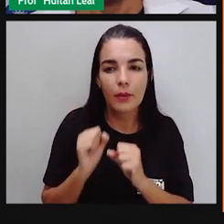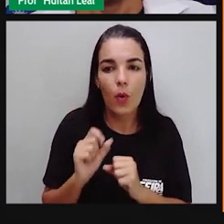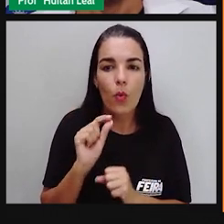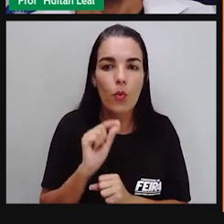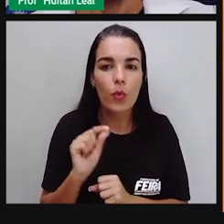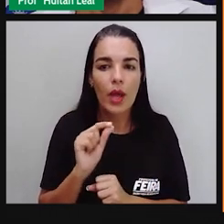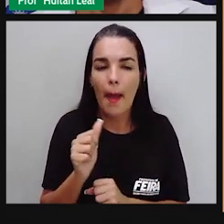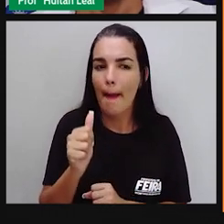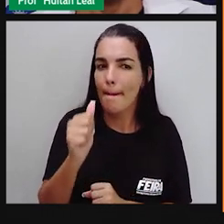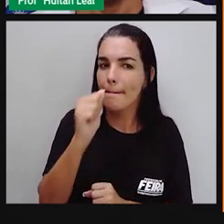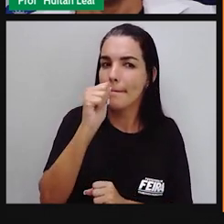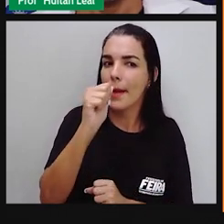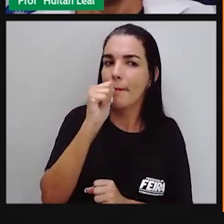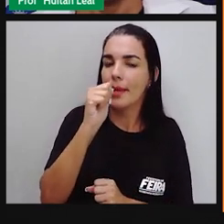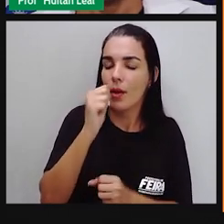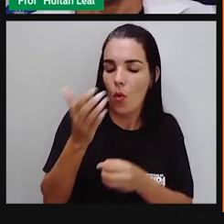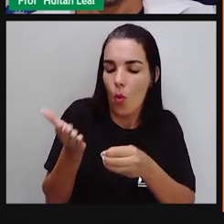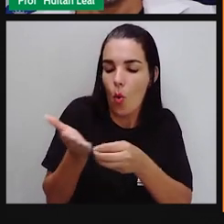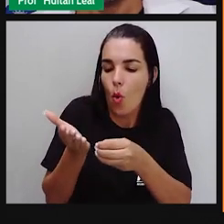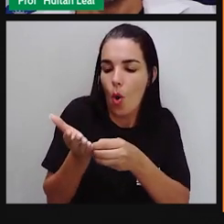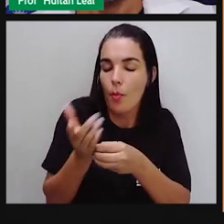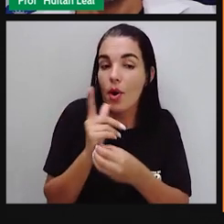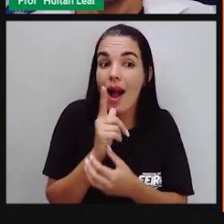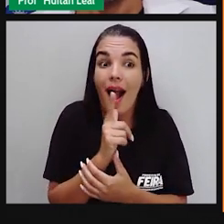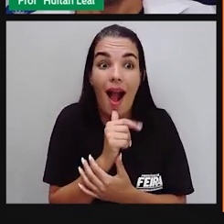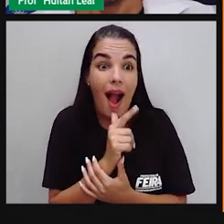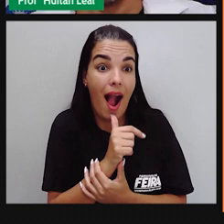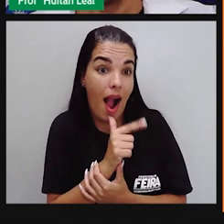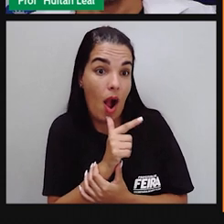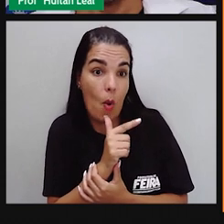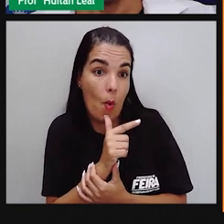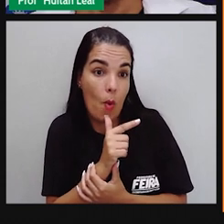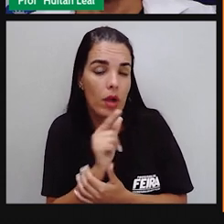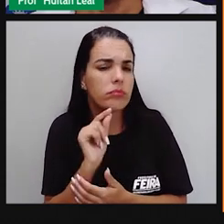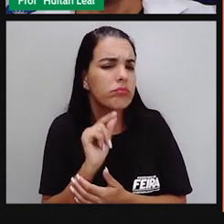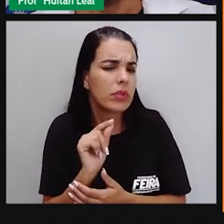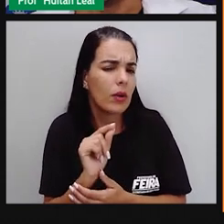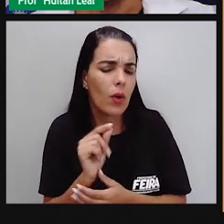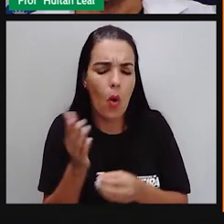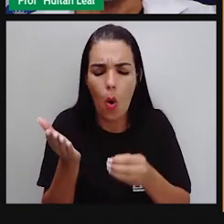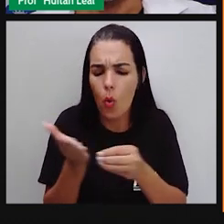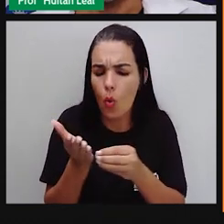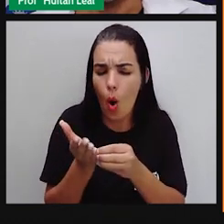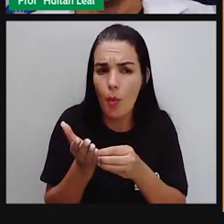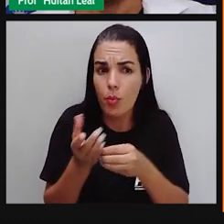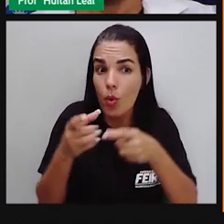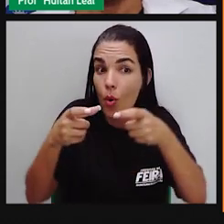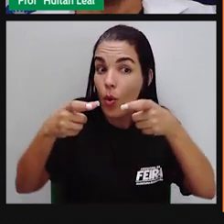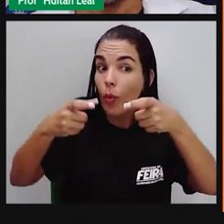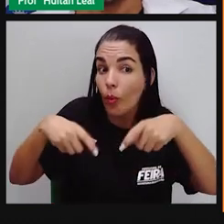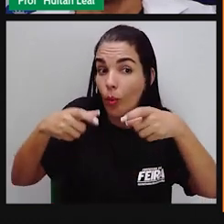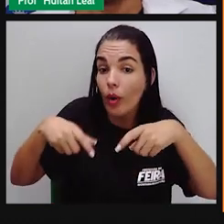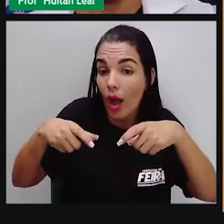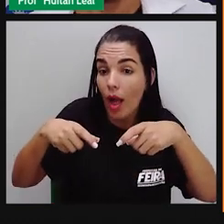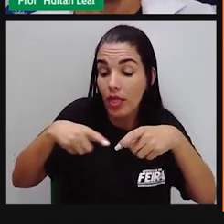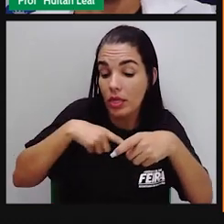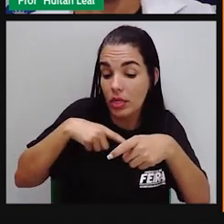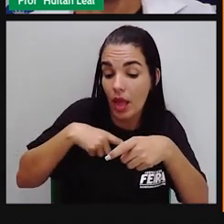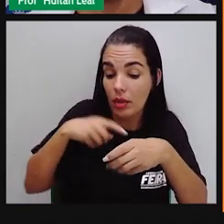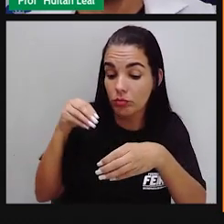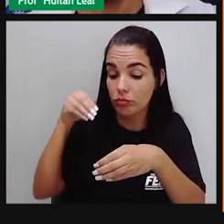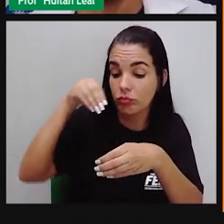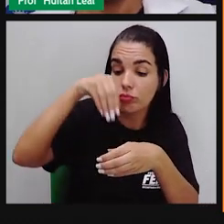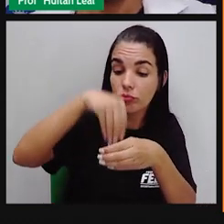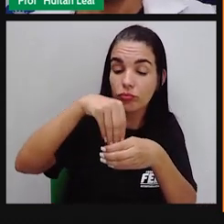por exemplo, Bebeu um copo de água. O copo é o continente. É o que tem a água dentro,